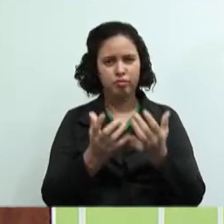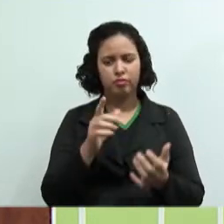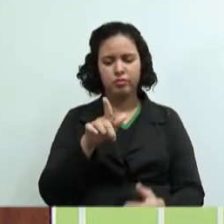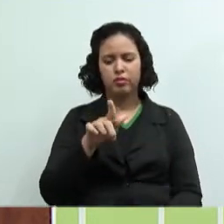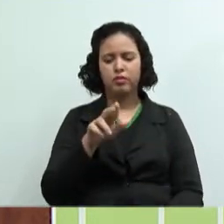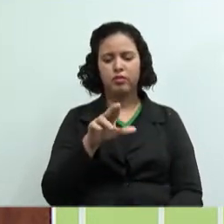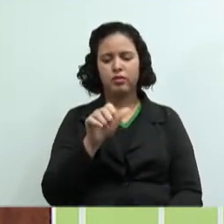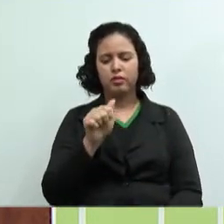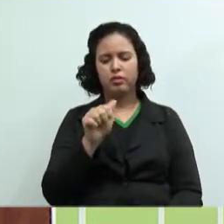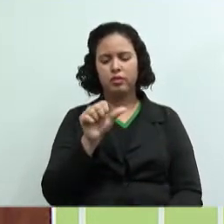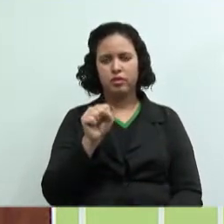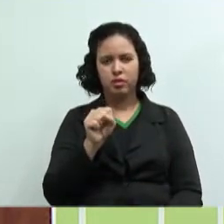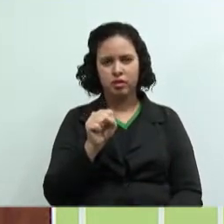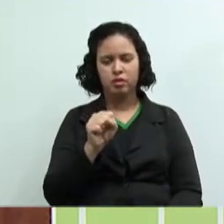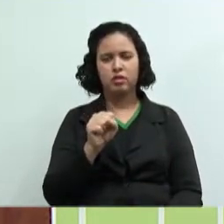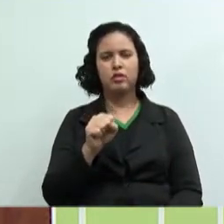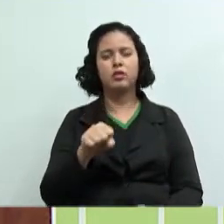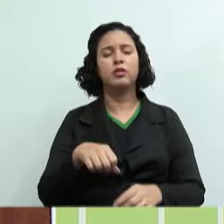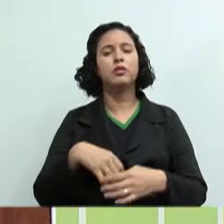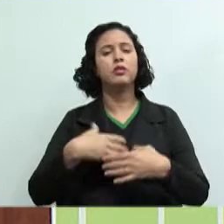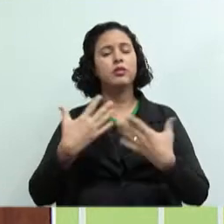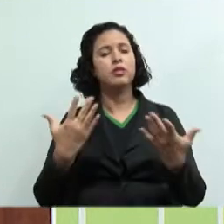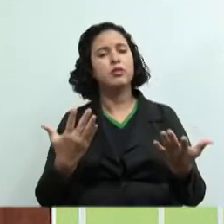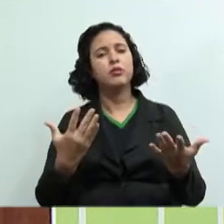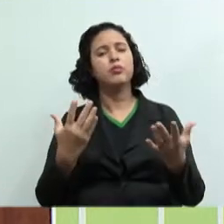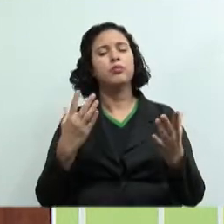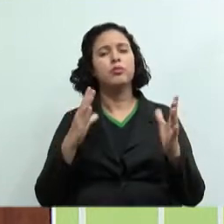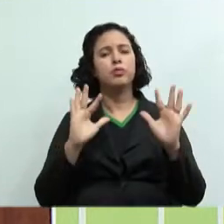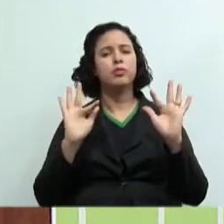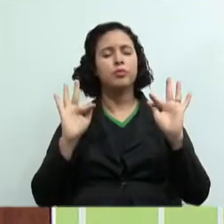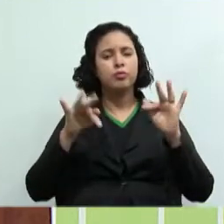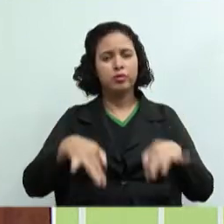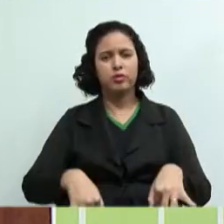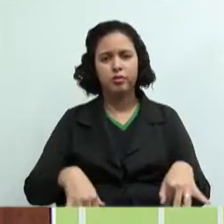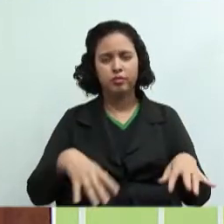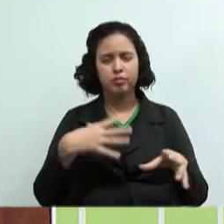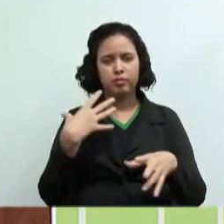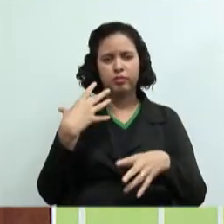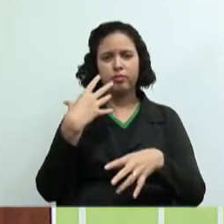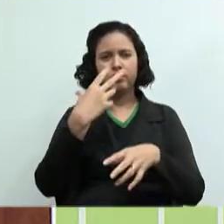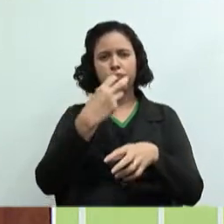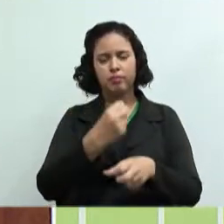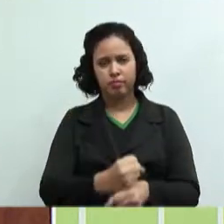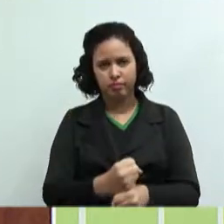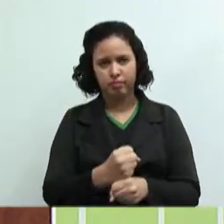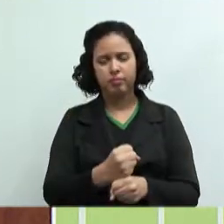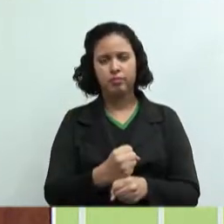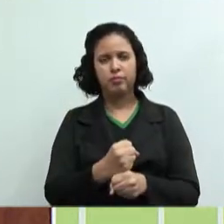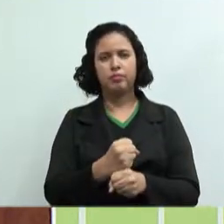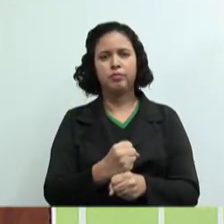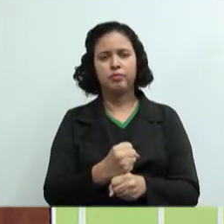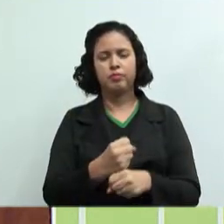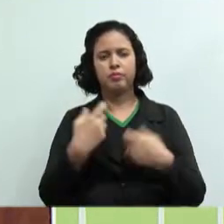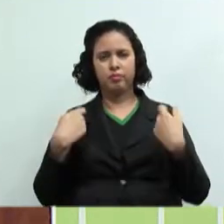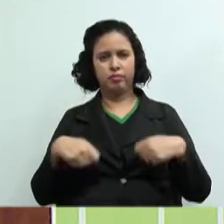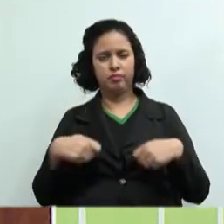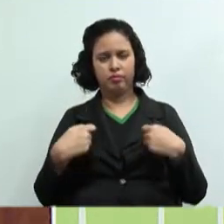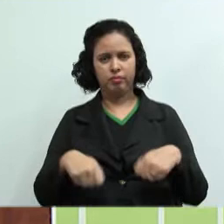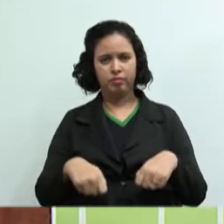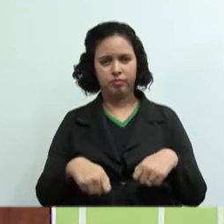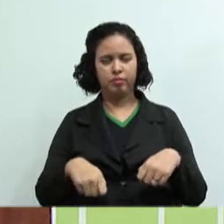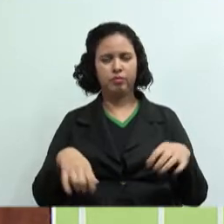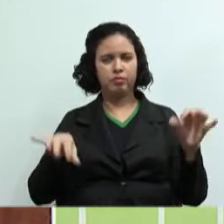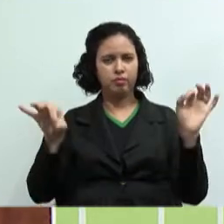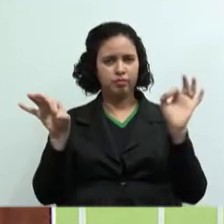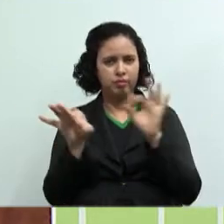custos. Qual foi o custo total variável, os custos fixos necessários para quê? Para me deixar aquele